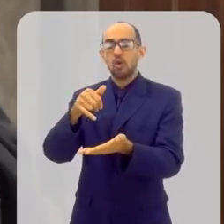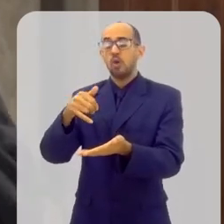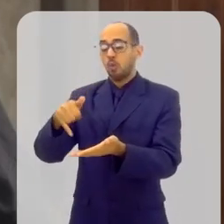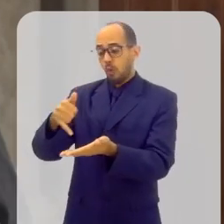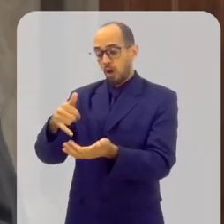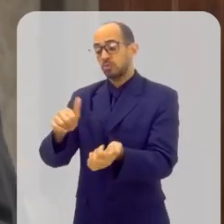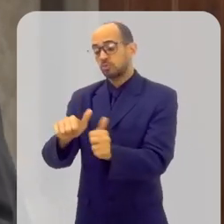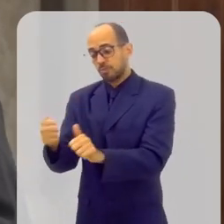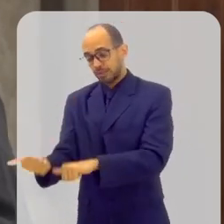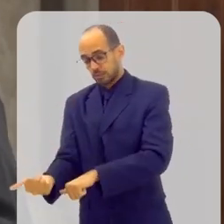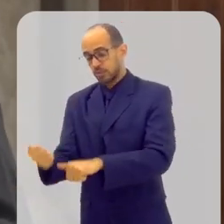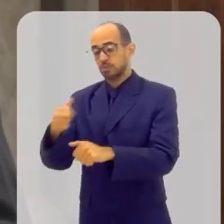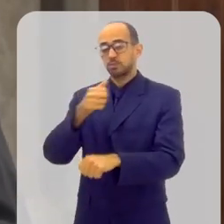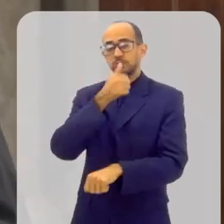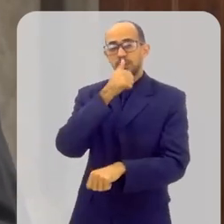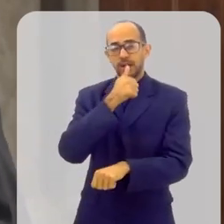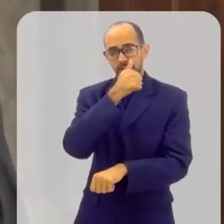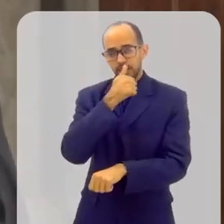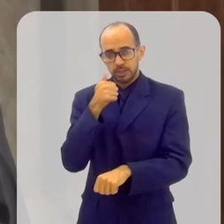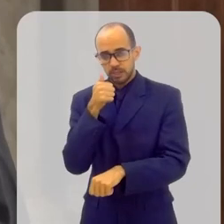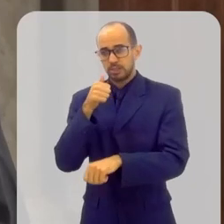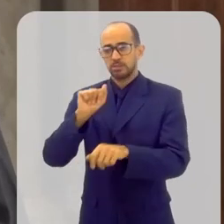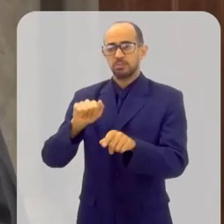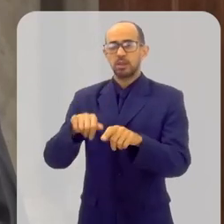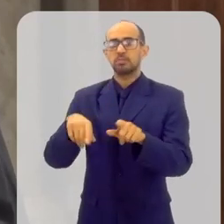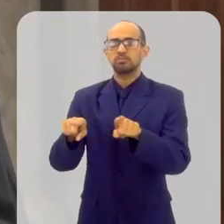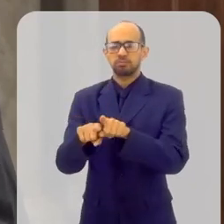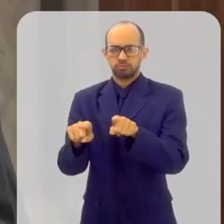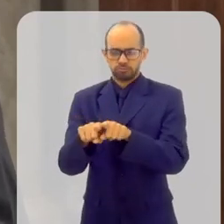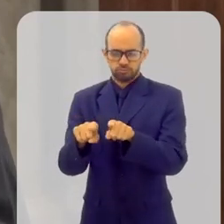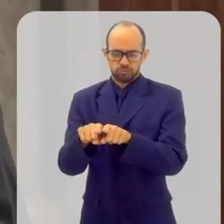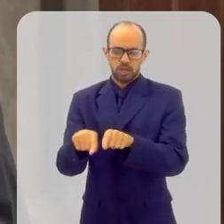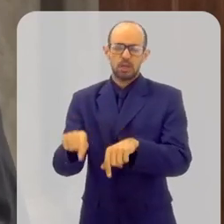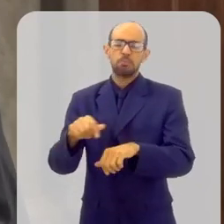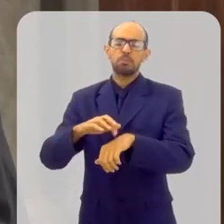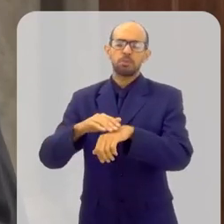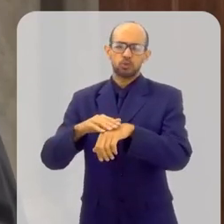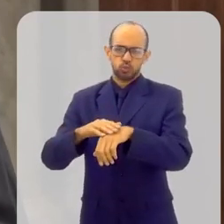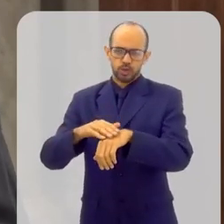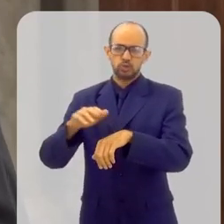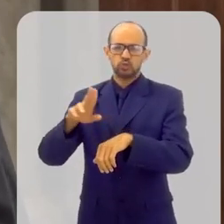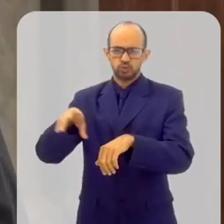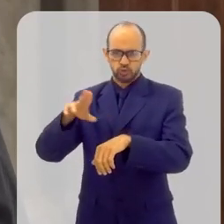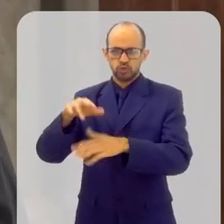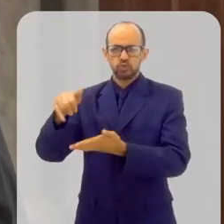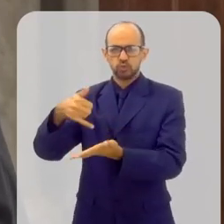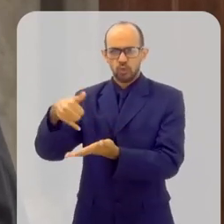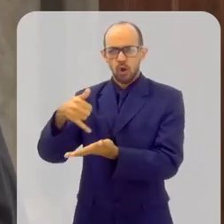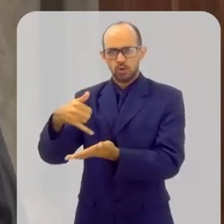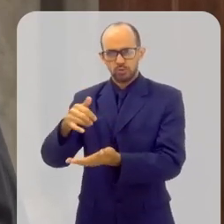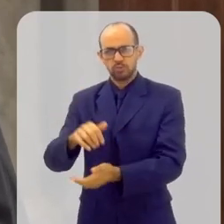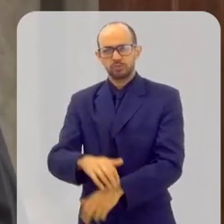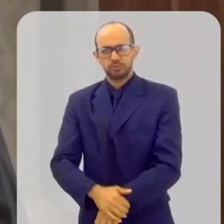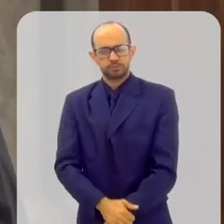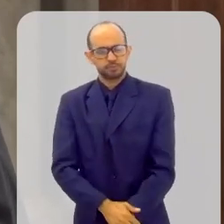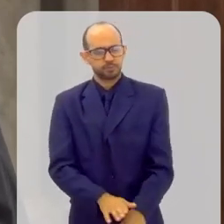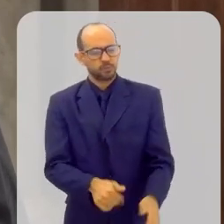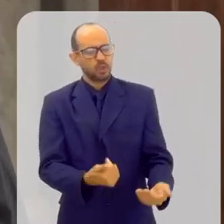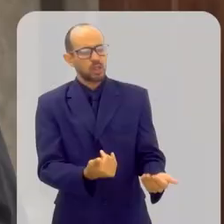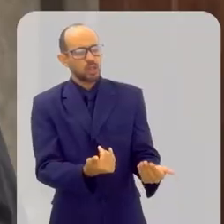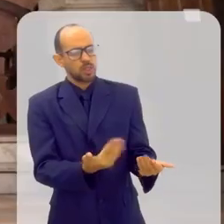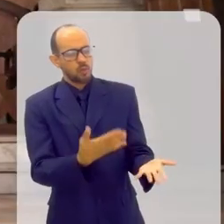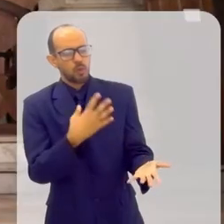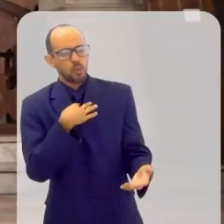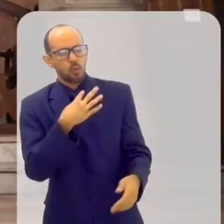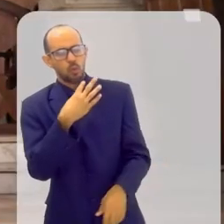batismo tem o óleo do batismo, no crisma tem o óleo do crisma, e também na unção dos enfermos usa-se o óleo para ungir a pessoa. Eu